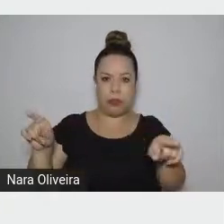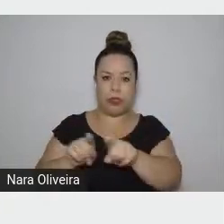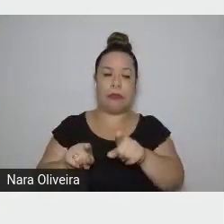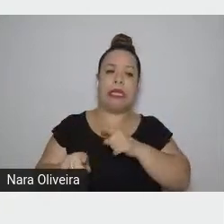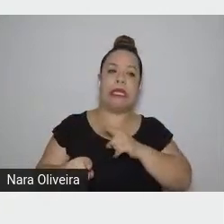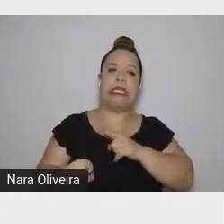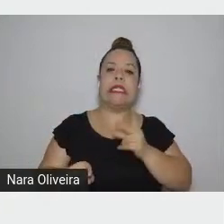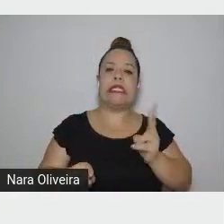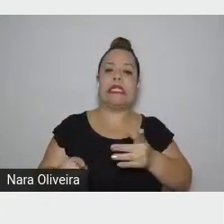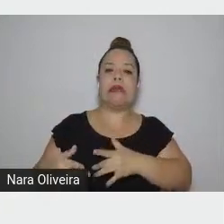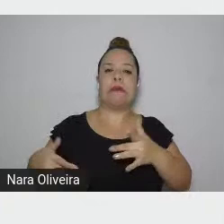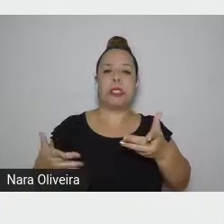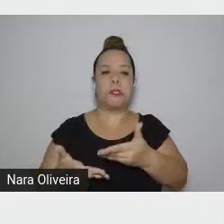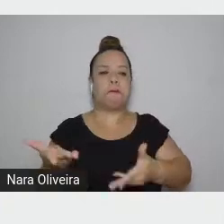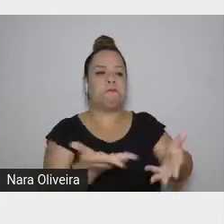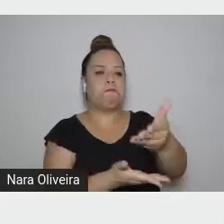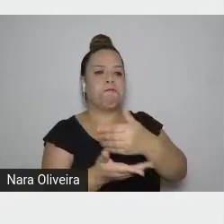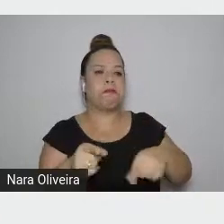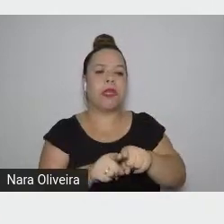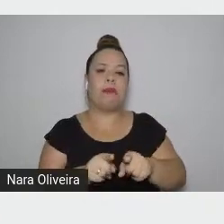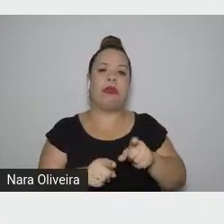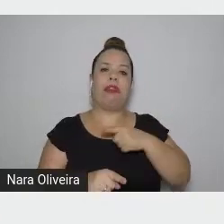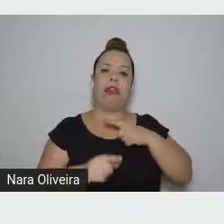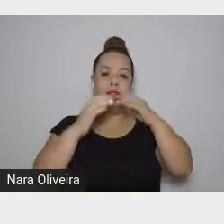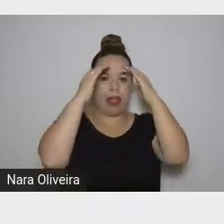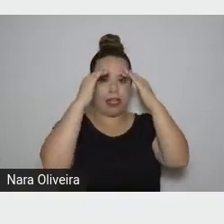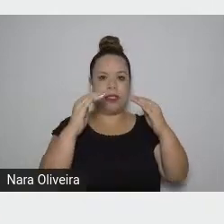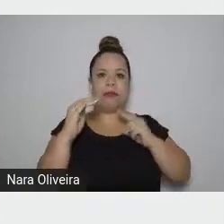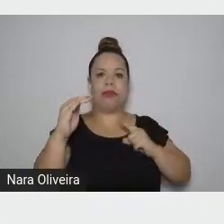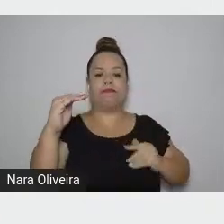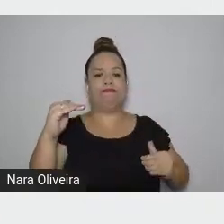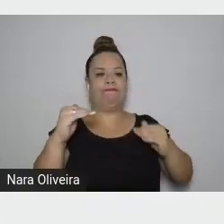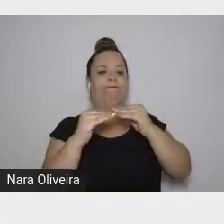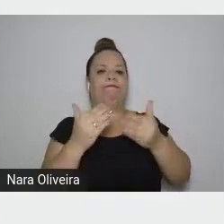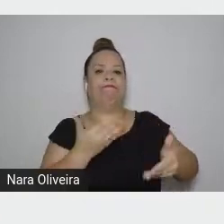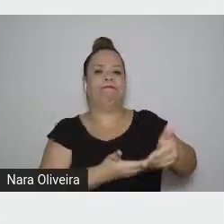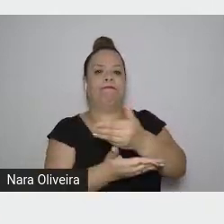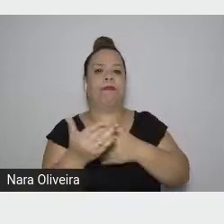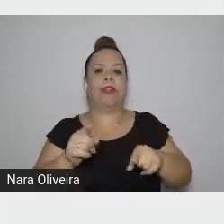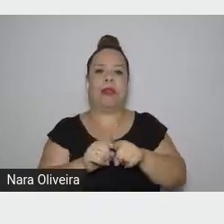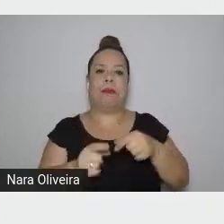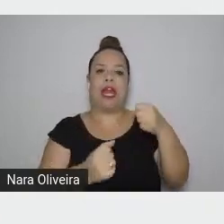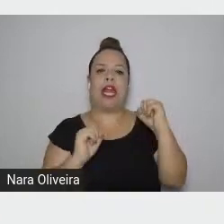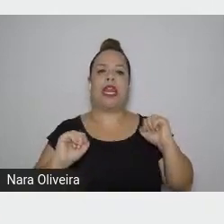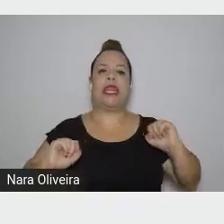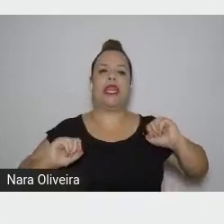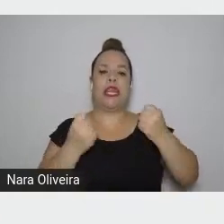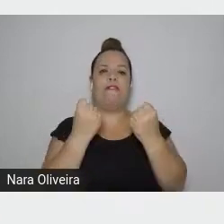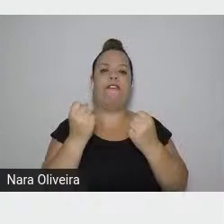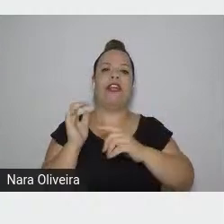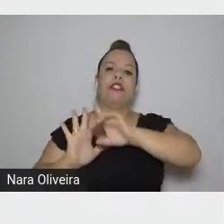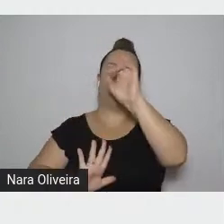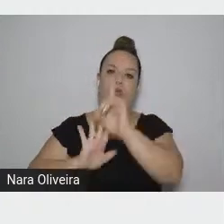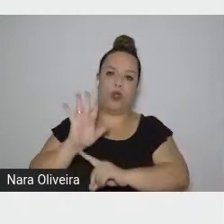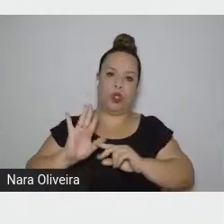pela alteridade, de defesa dos direitos humanos em geral.